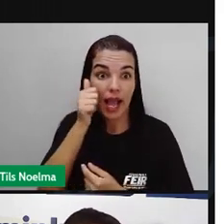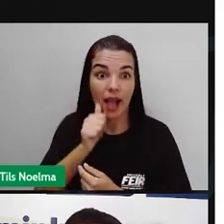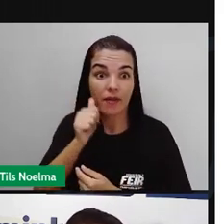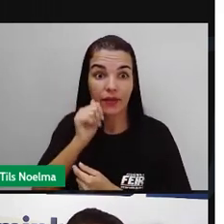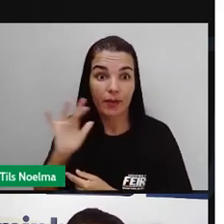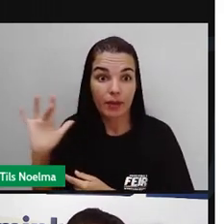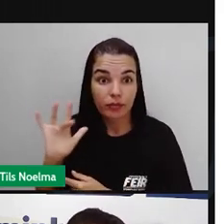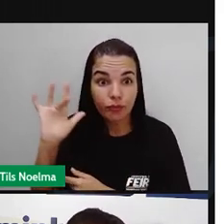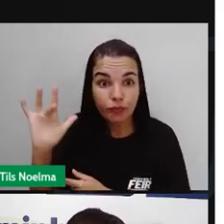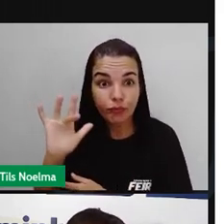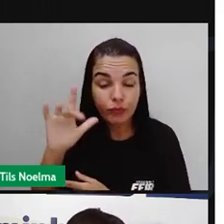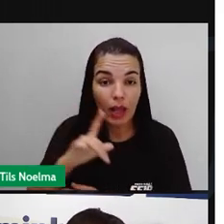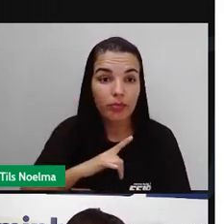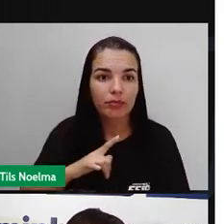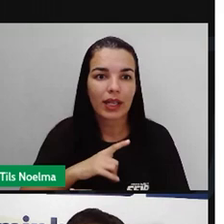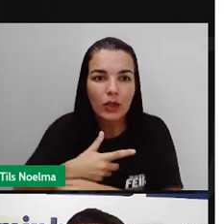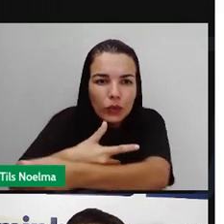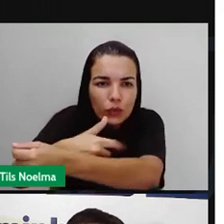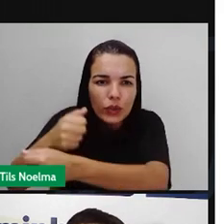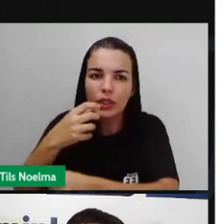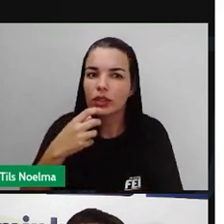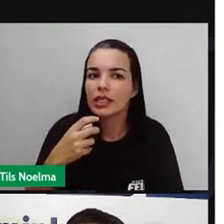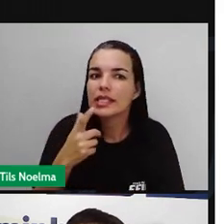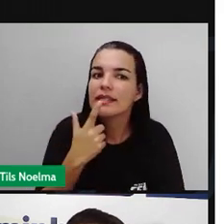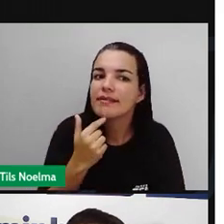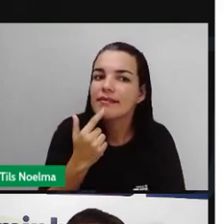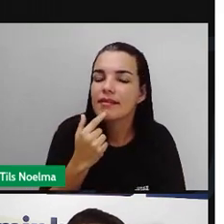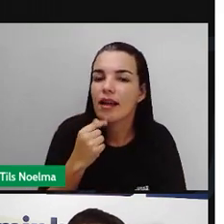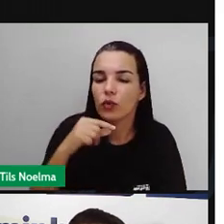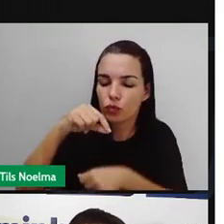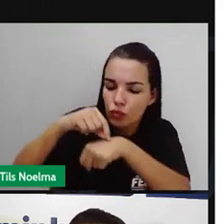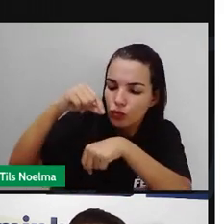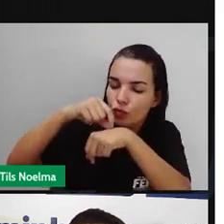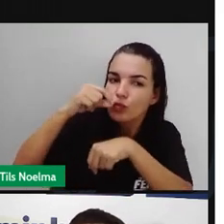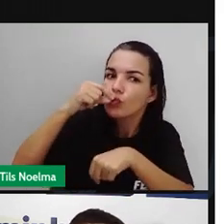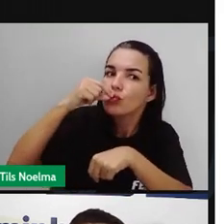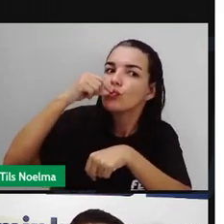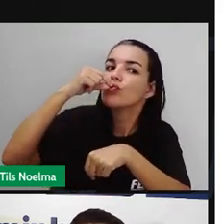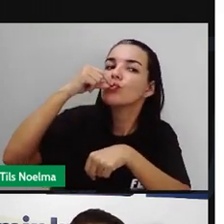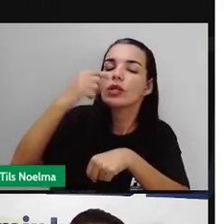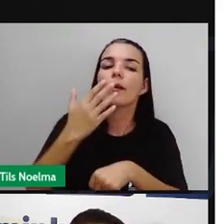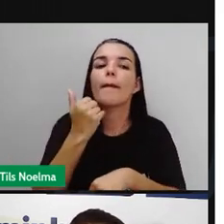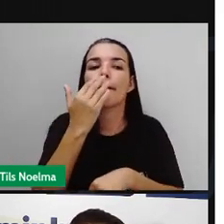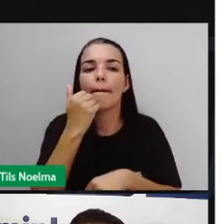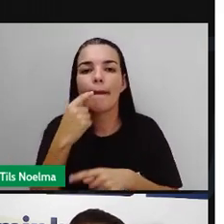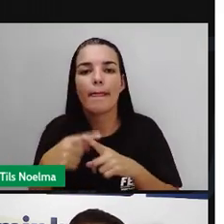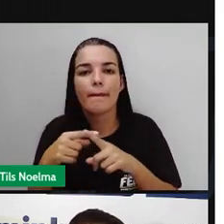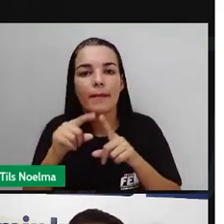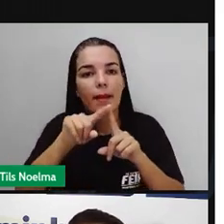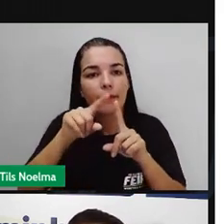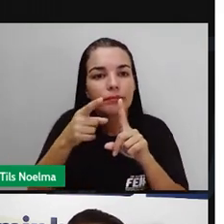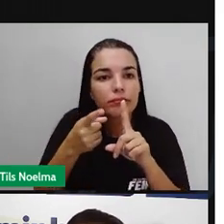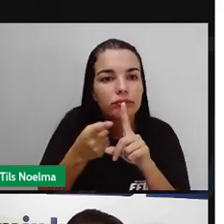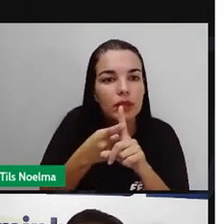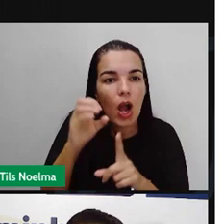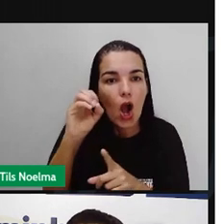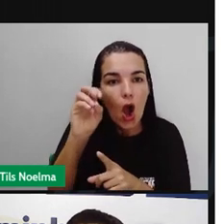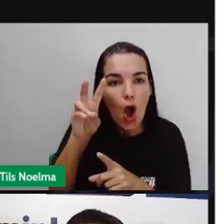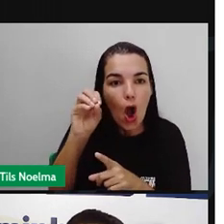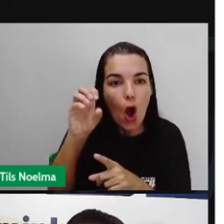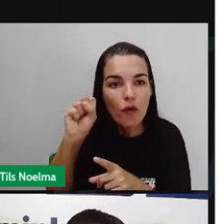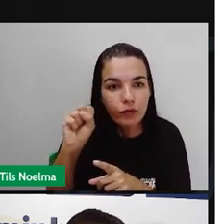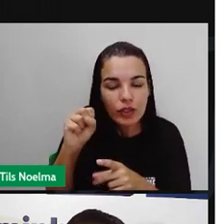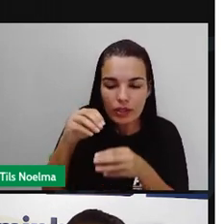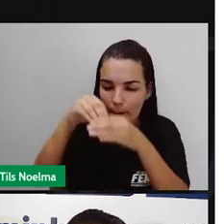de sangue para o amadurecimento dos ovos que são depositados separadamente nas paredes internas dos objetos